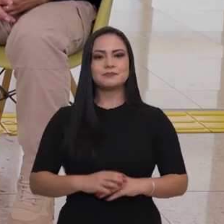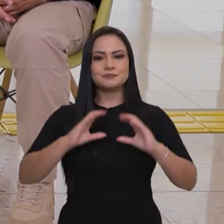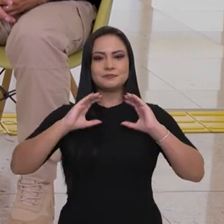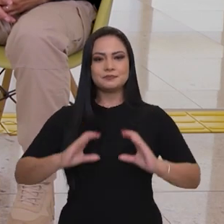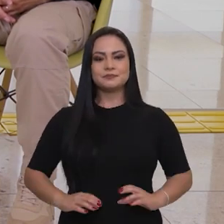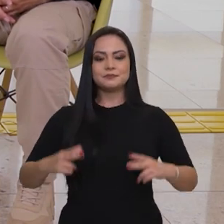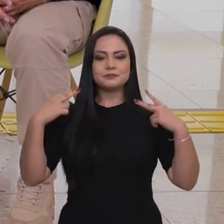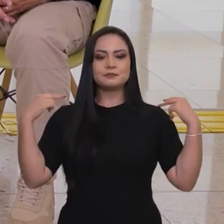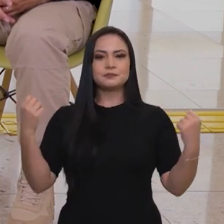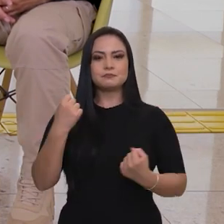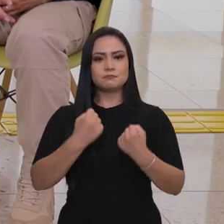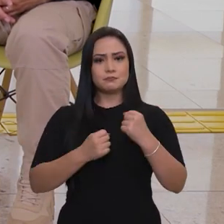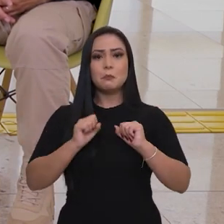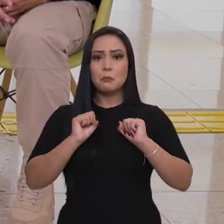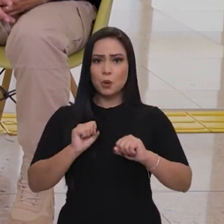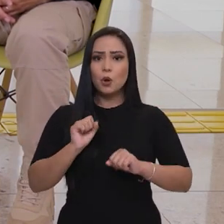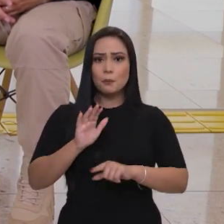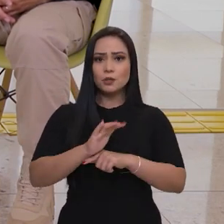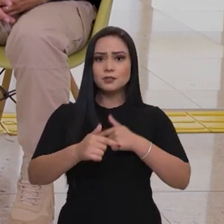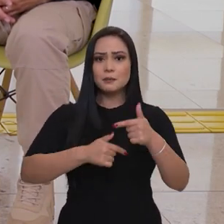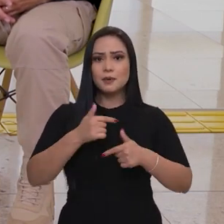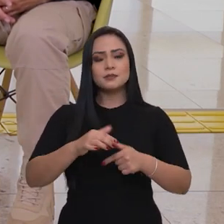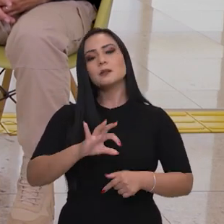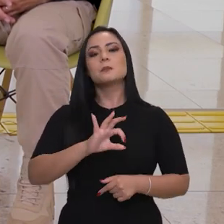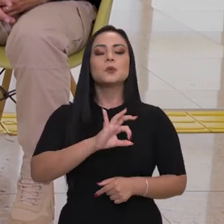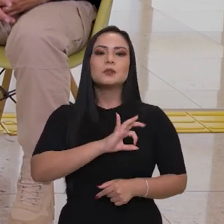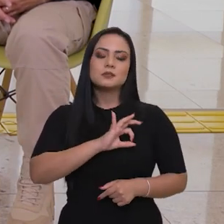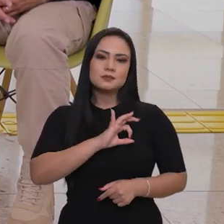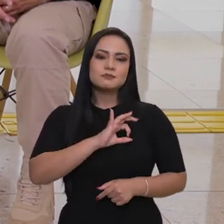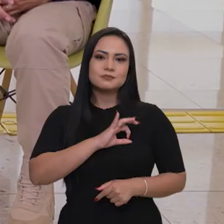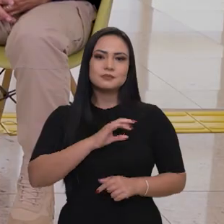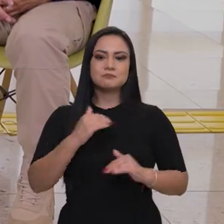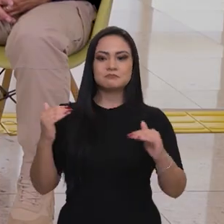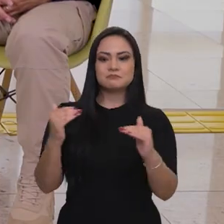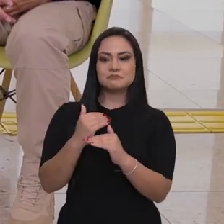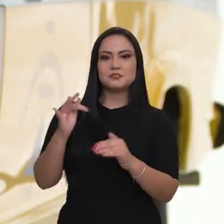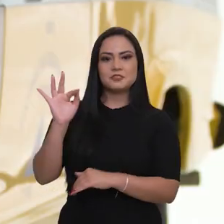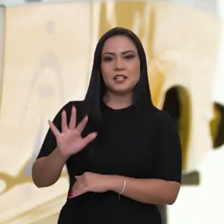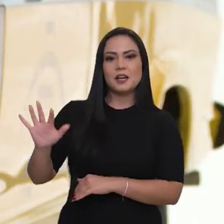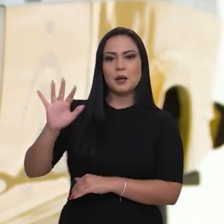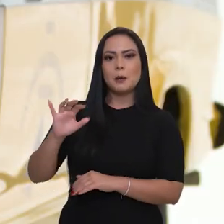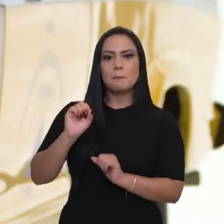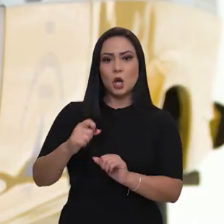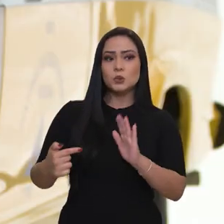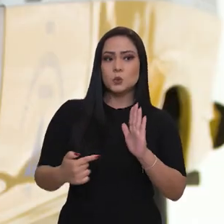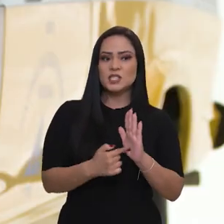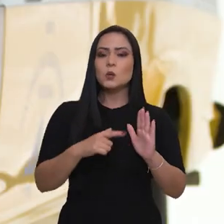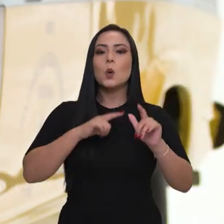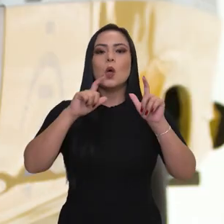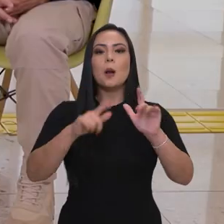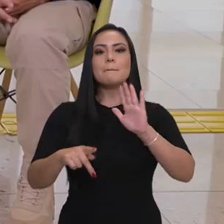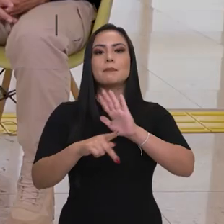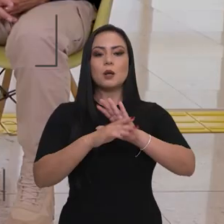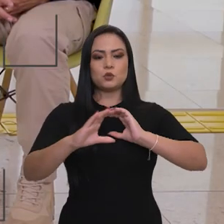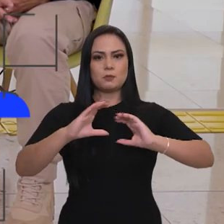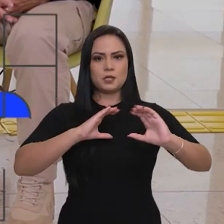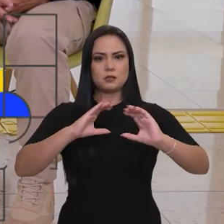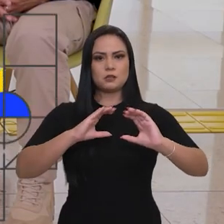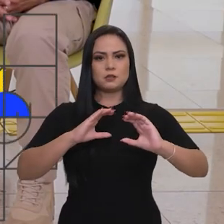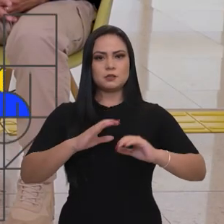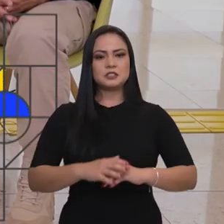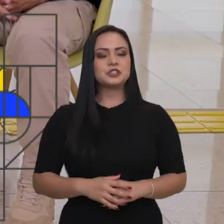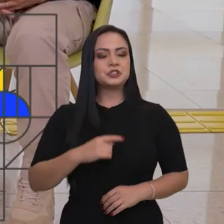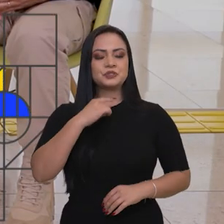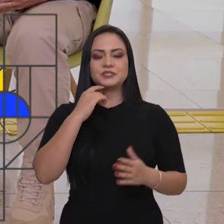com o trabalho da Polícia Rodoviária Federal? Ele pode denunciar? Existe um canal de comunicação? Sem sombra de dúvidas. Existem